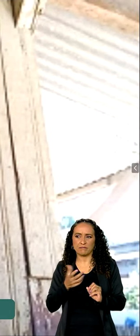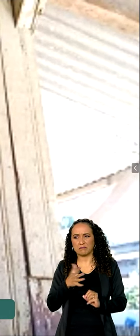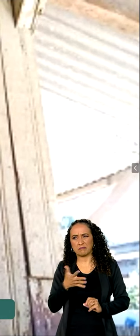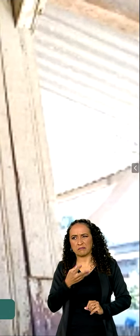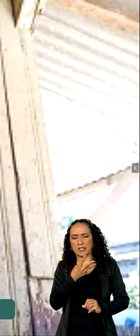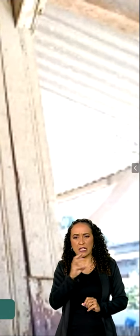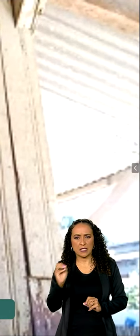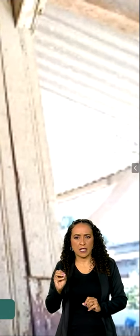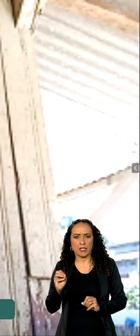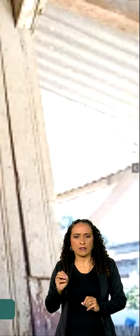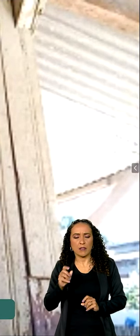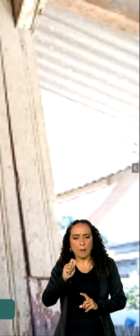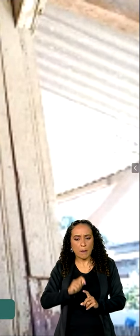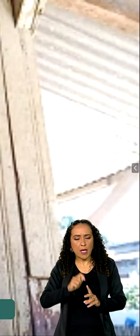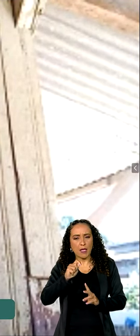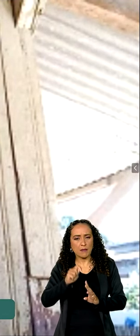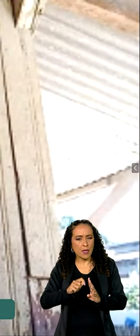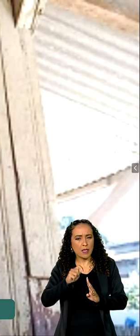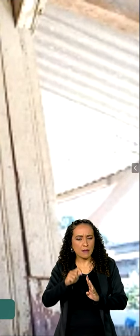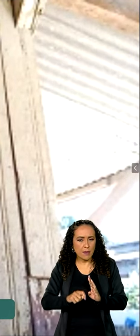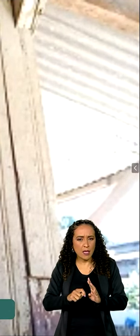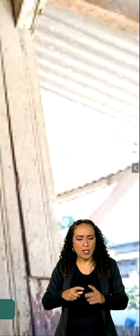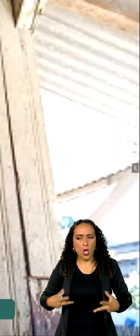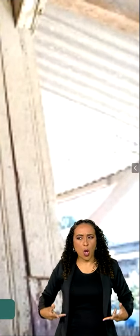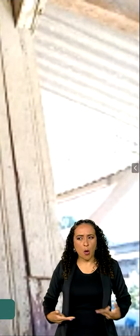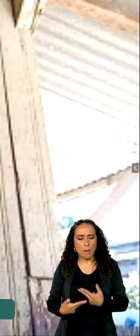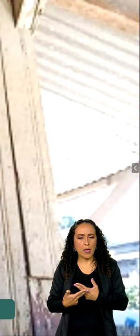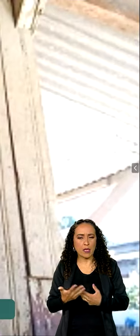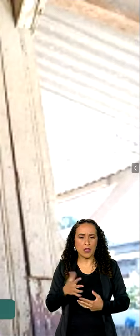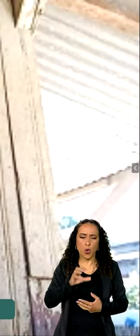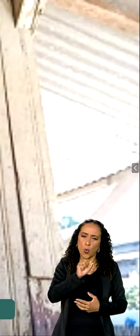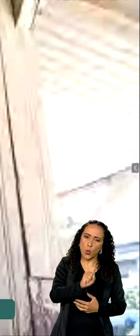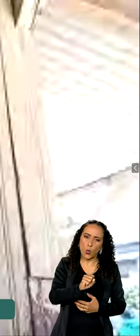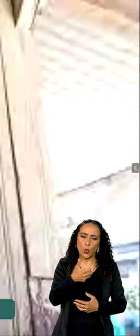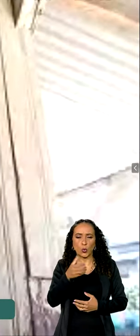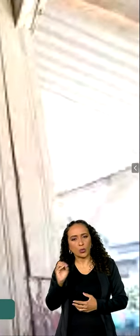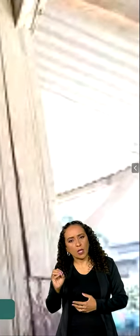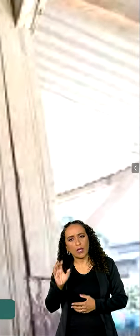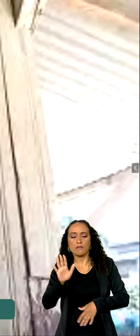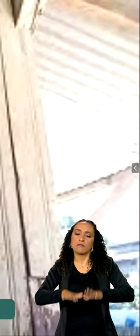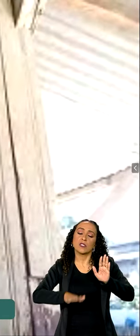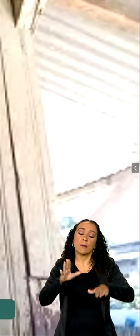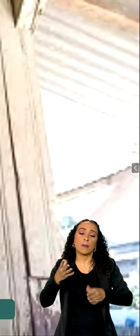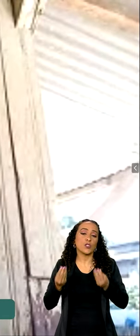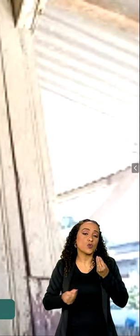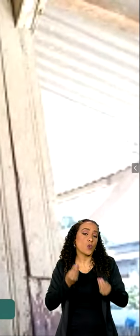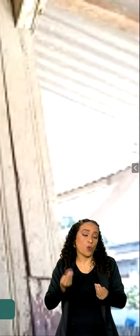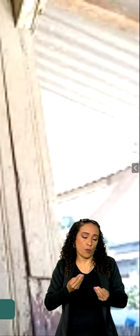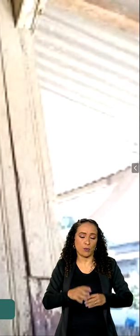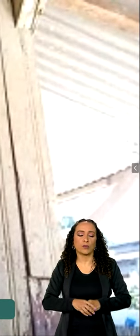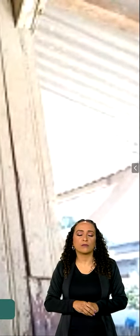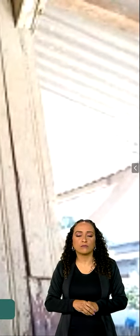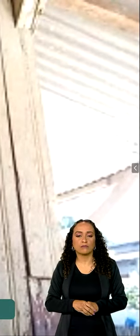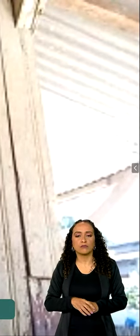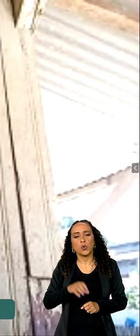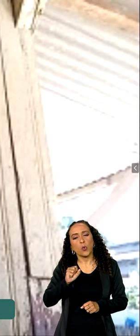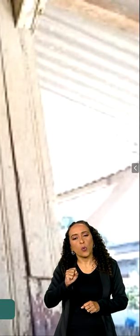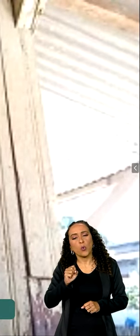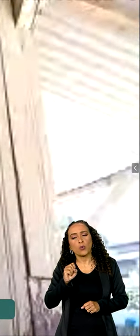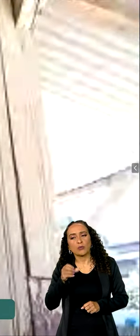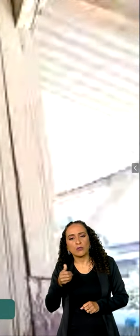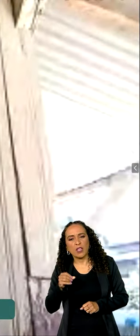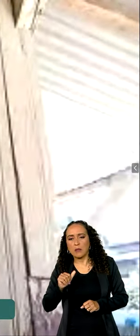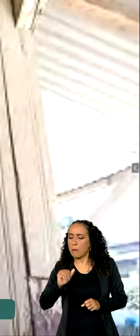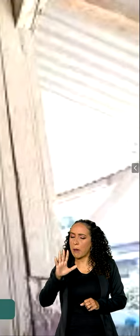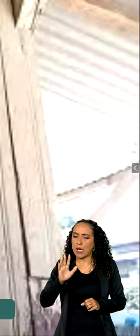desses 300, e cada mês é um, opera 8, 10, dependendo da situação, né? Opera 8, 10 ou